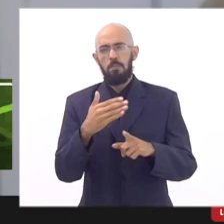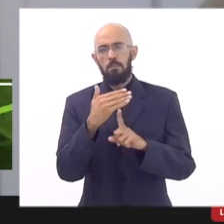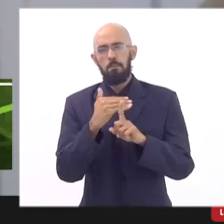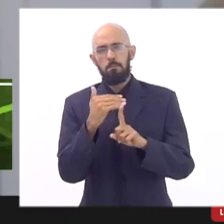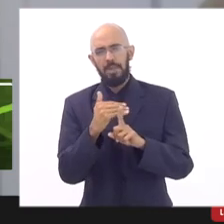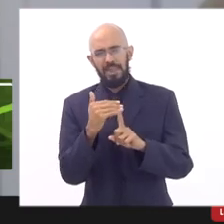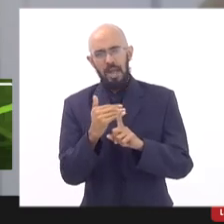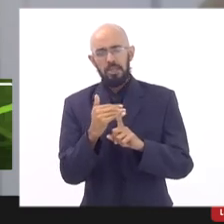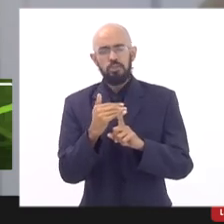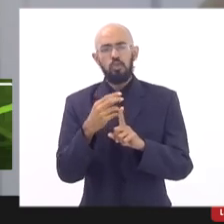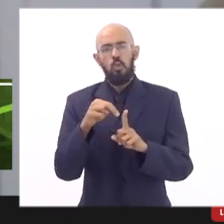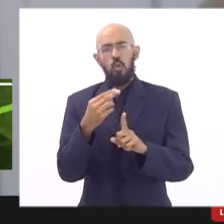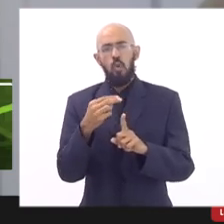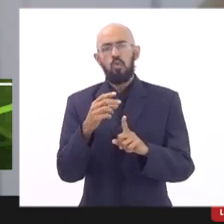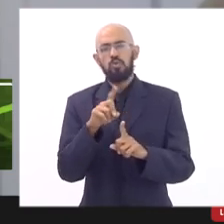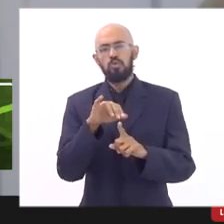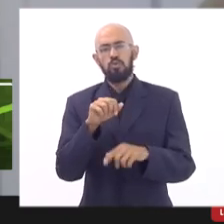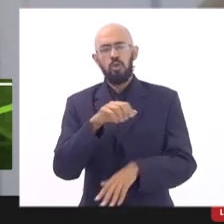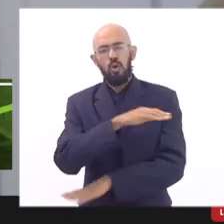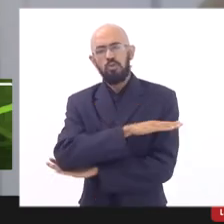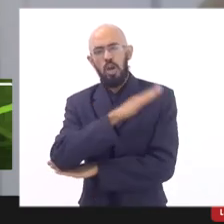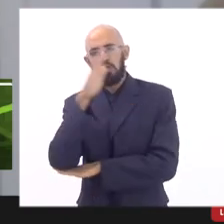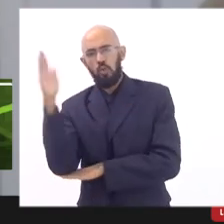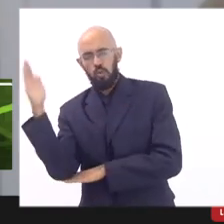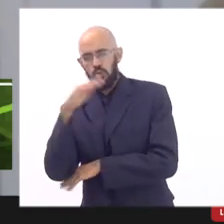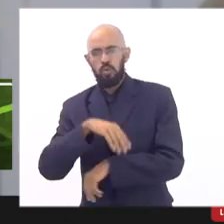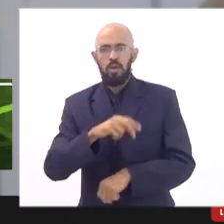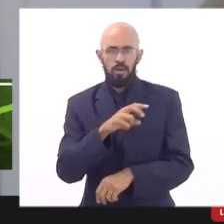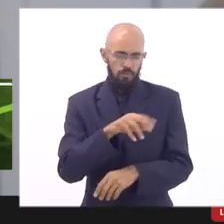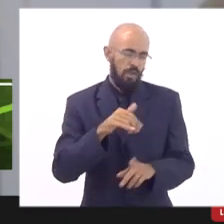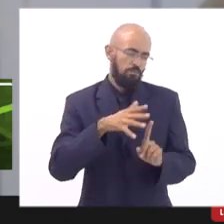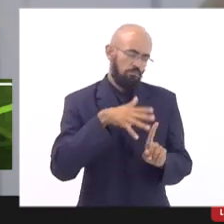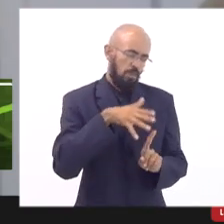e aí eu vou passar a palavra para ela para o que está